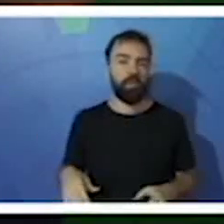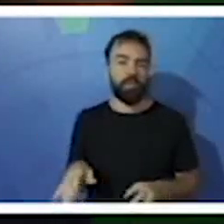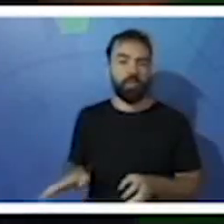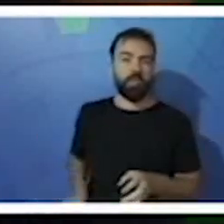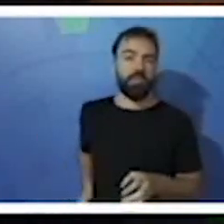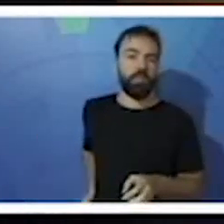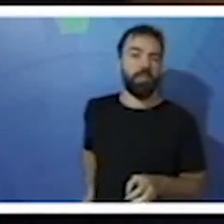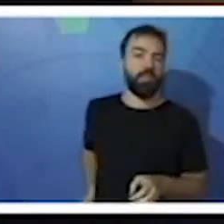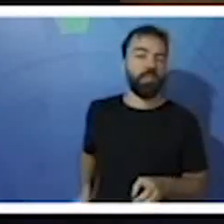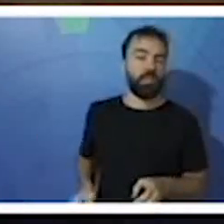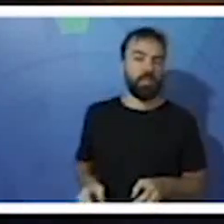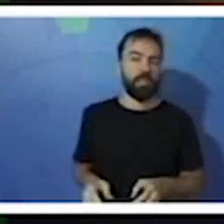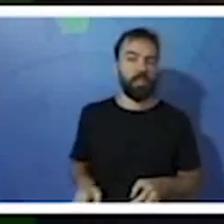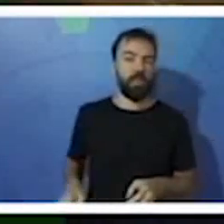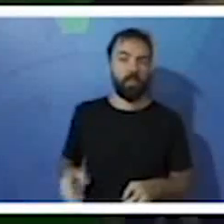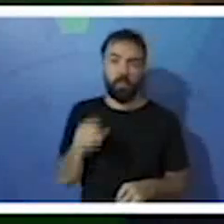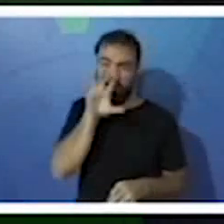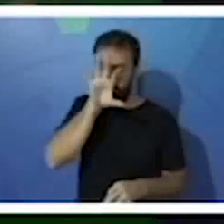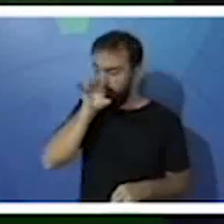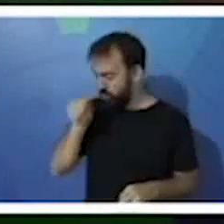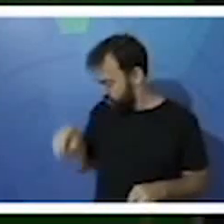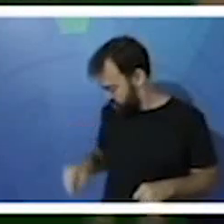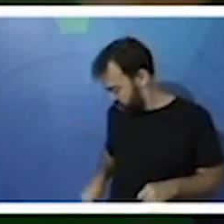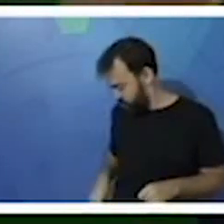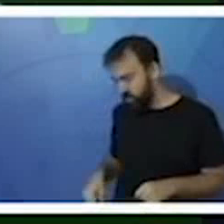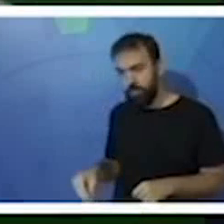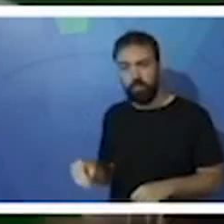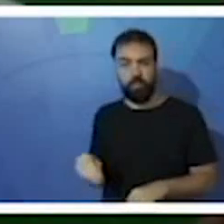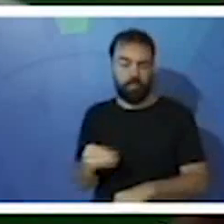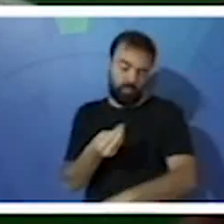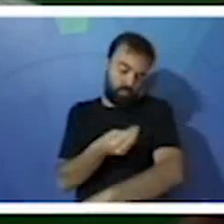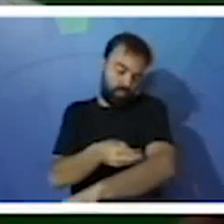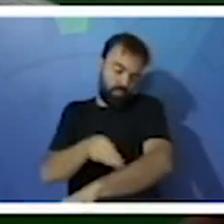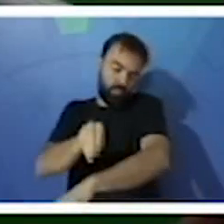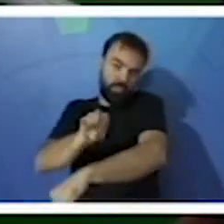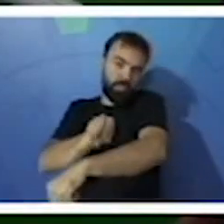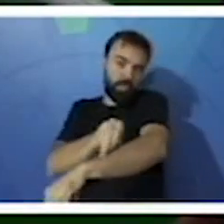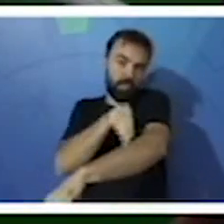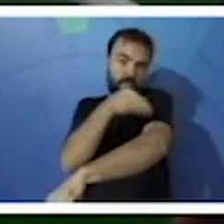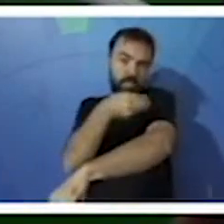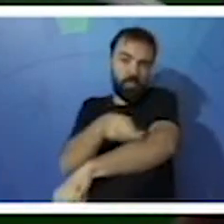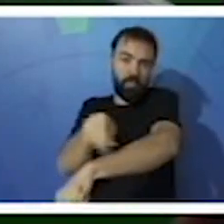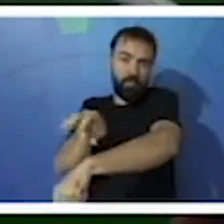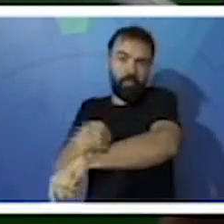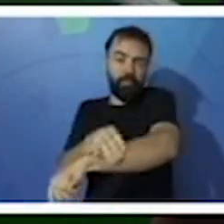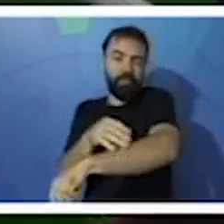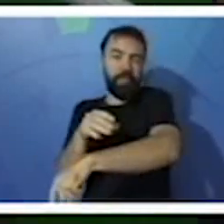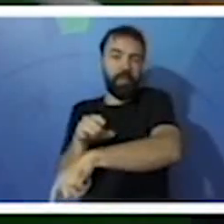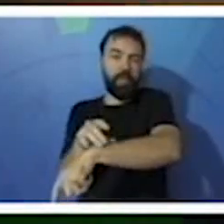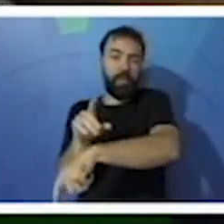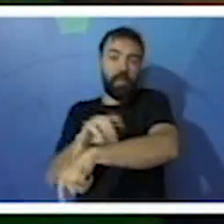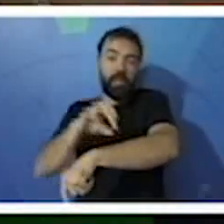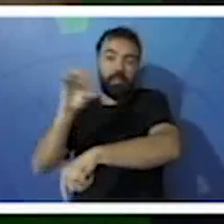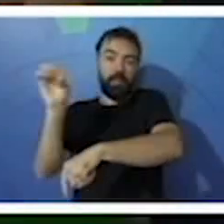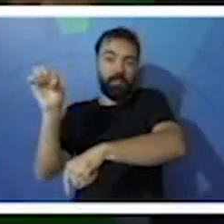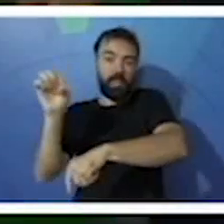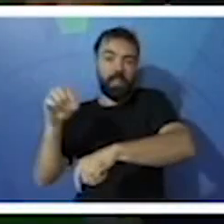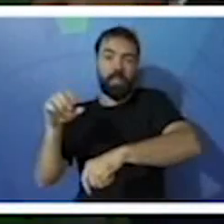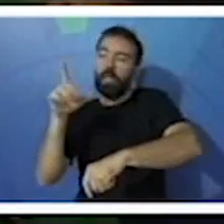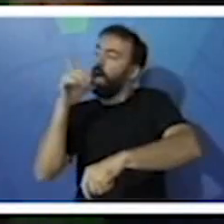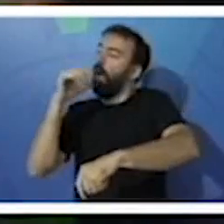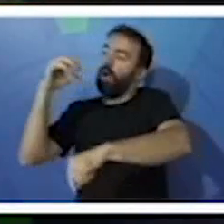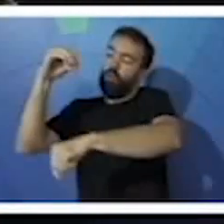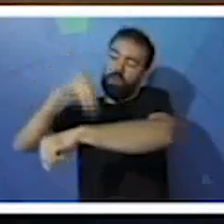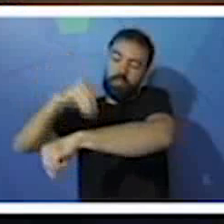bico, a ave espalha esse óleo pelas penas, tornando-as impermeáveis.